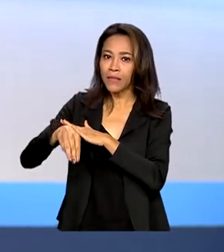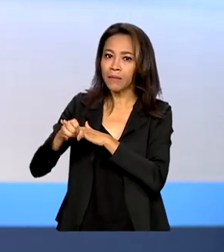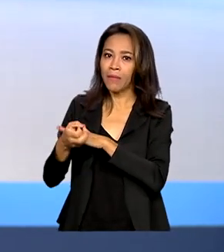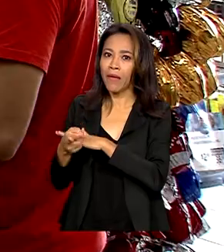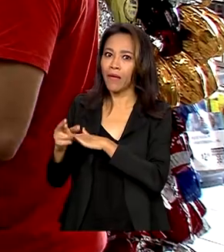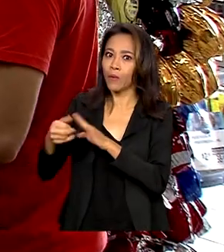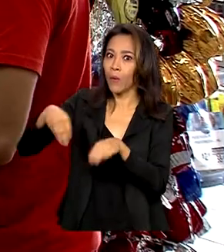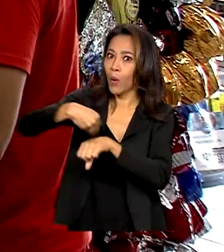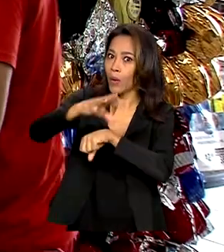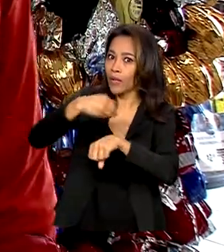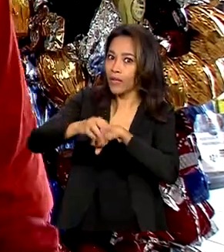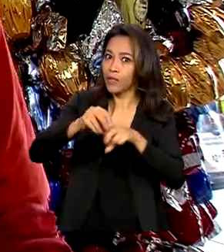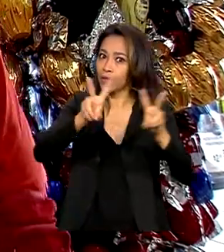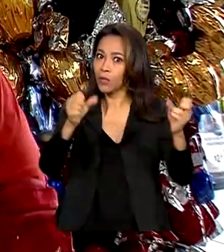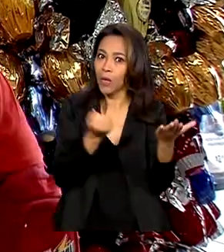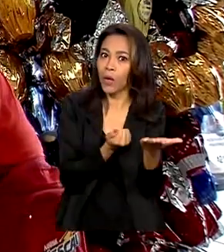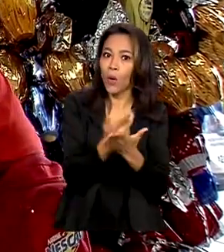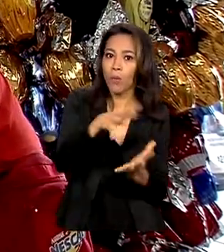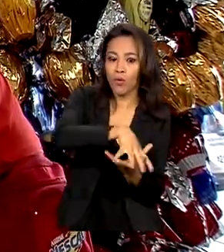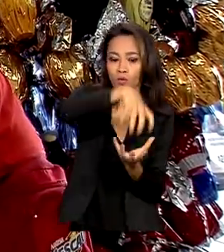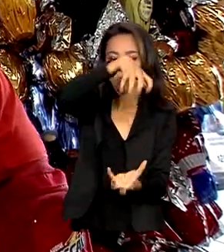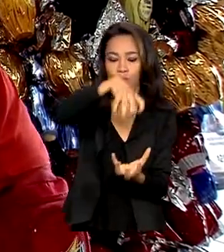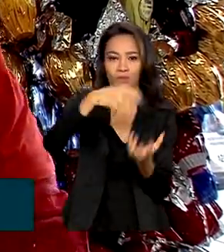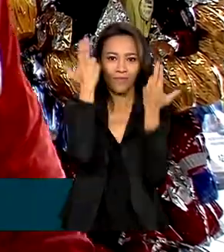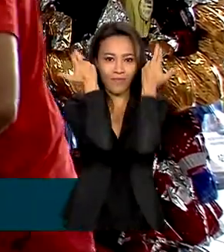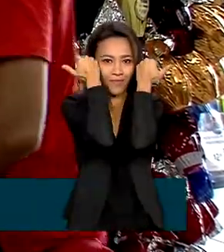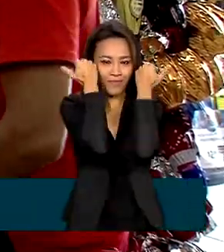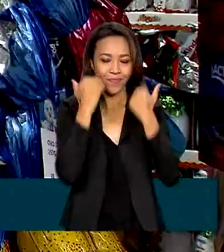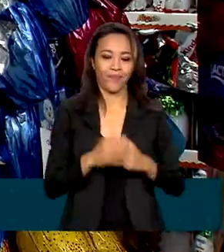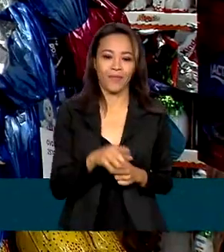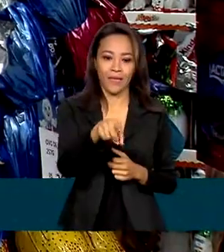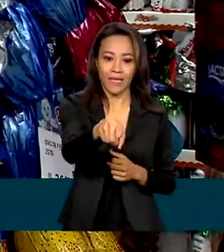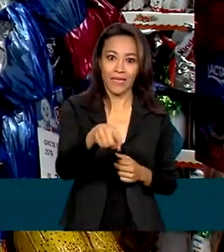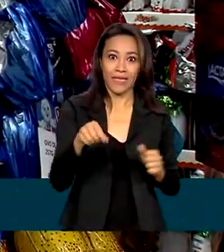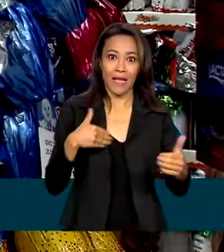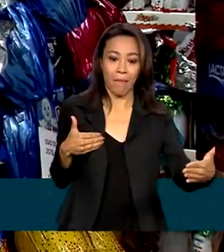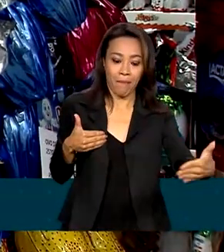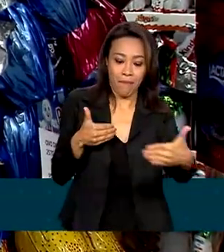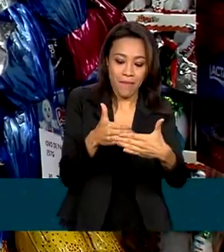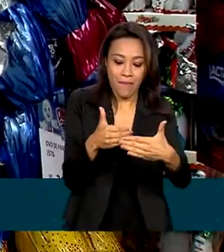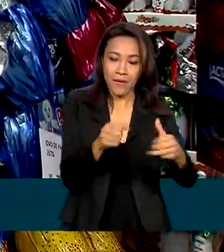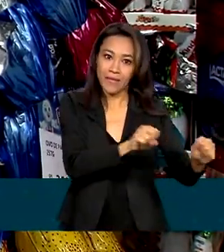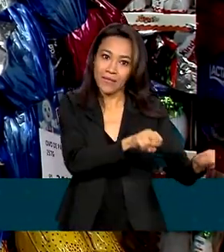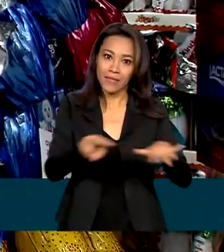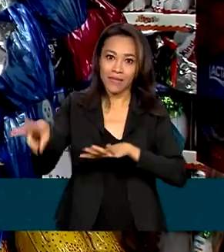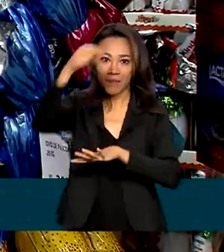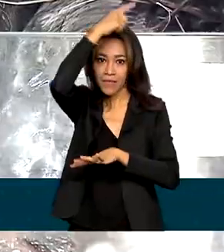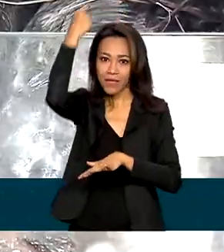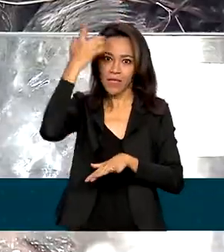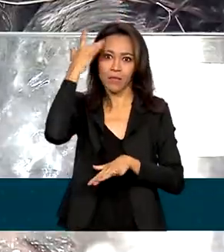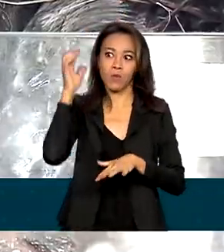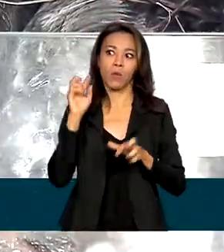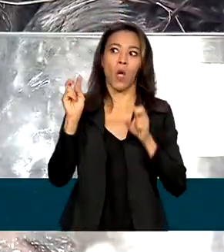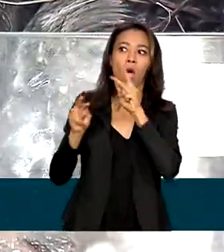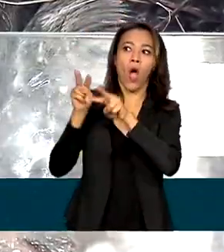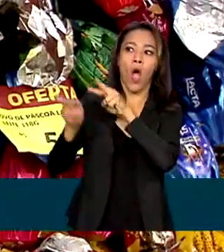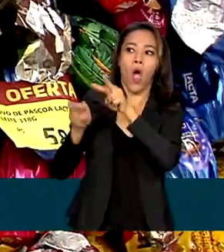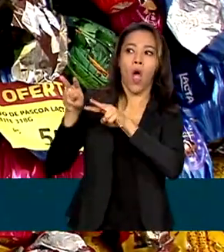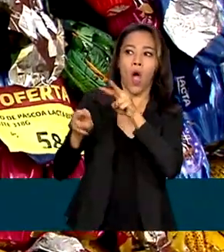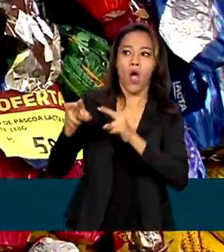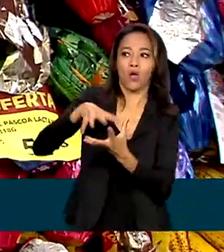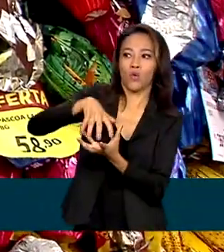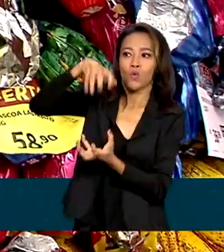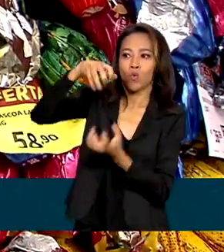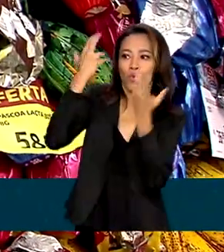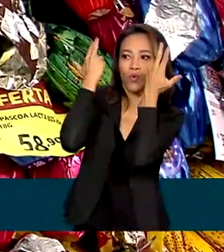pescado. Semana Santa já está batendo na porta e muita gente está de olho nos chocolates e nos peixes, uma